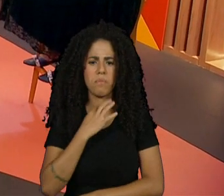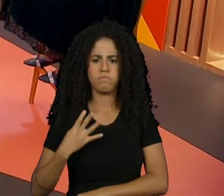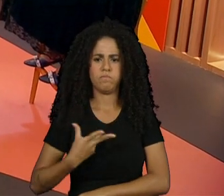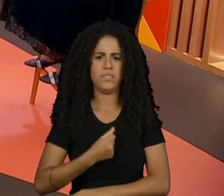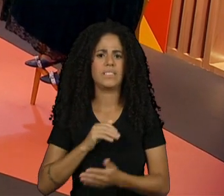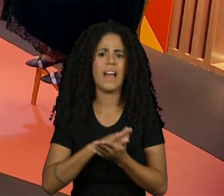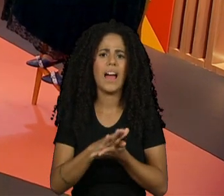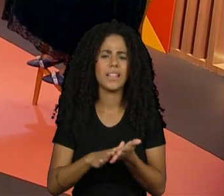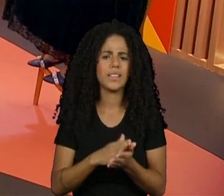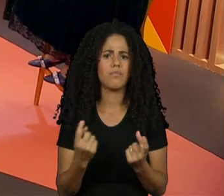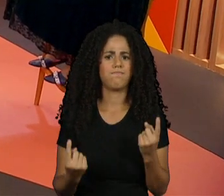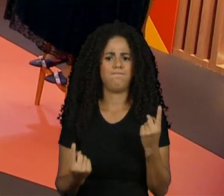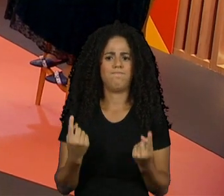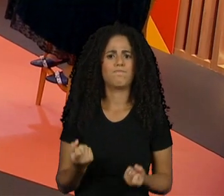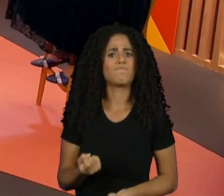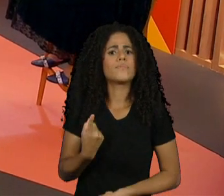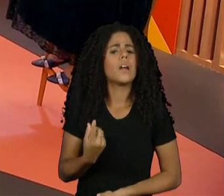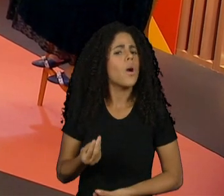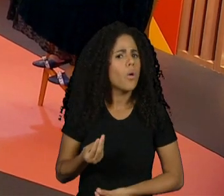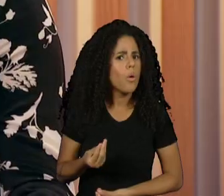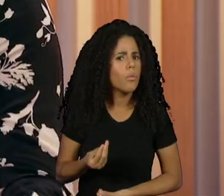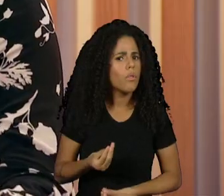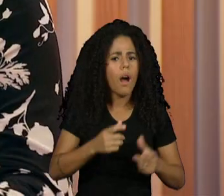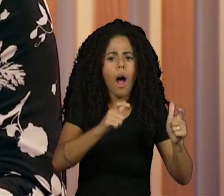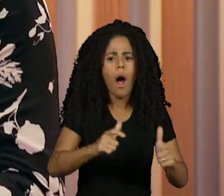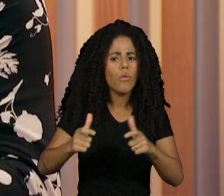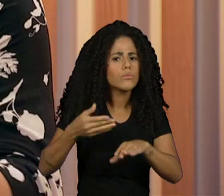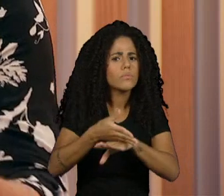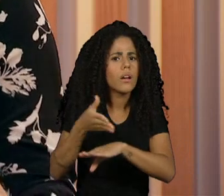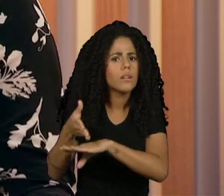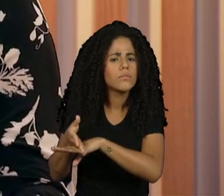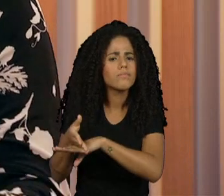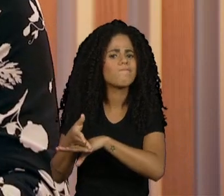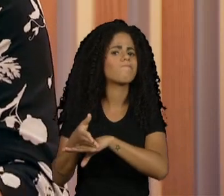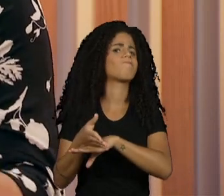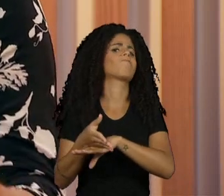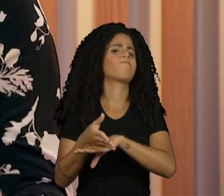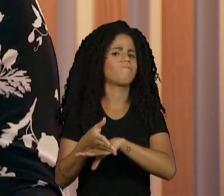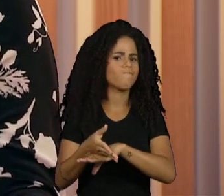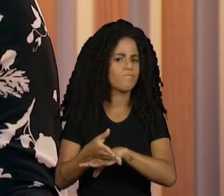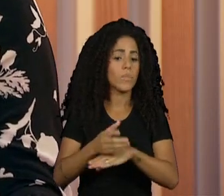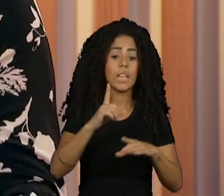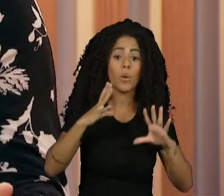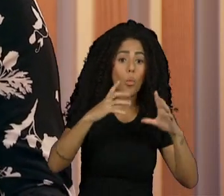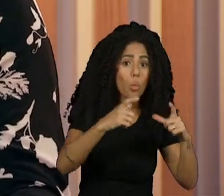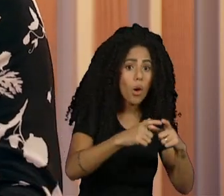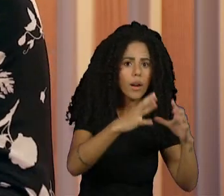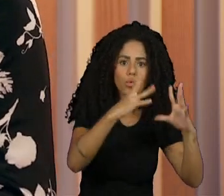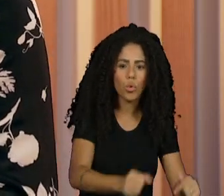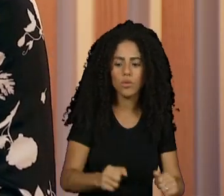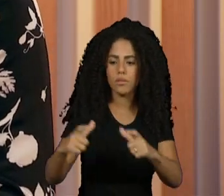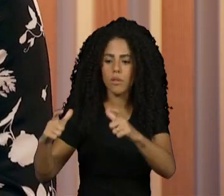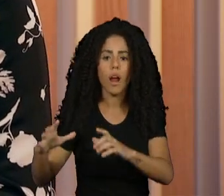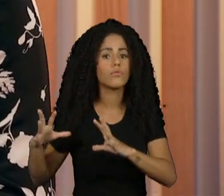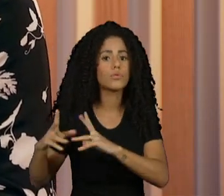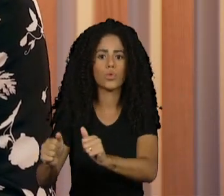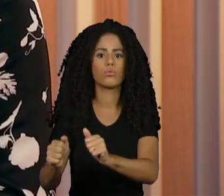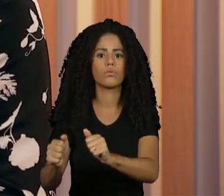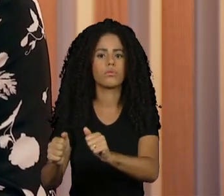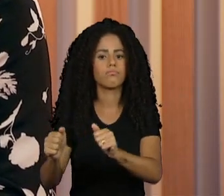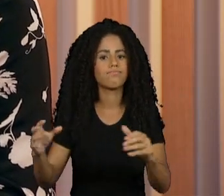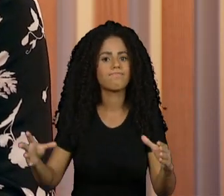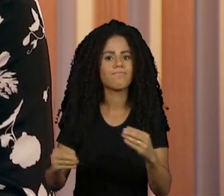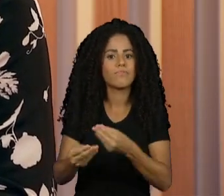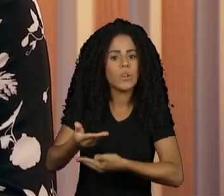é uma forma de ir nos expulsando desse lugar, dizendo que ele não nos pertence. Quando esse lugar pertence, todo mundo que compõe a sociedade. Então, fazemos